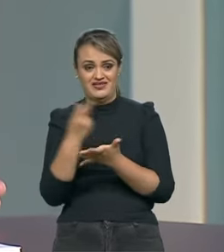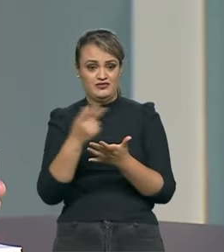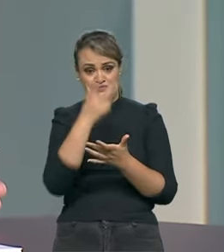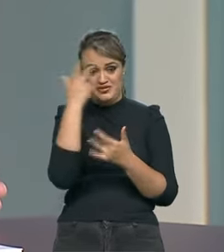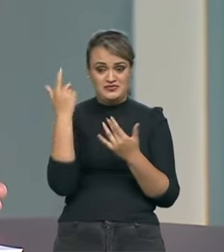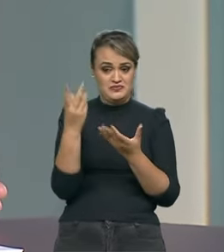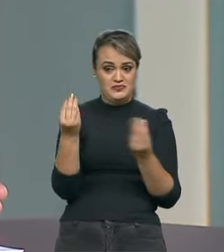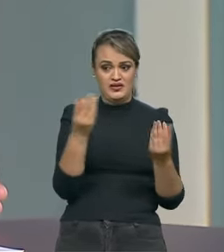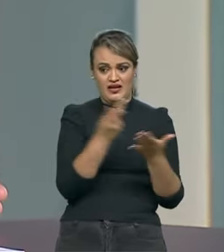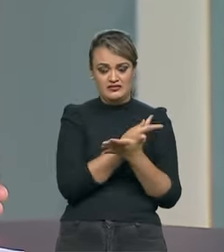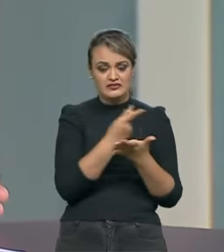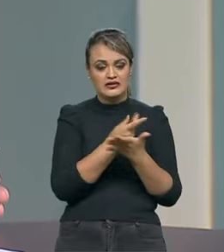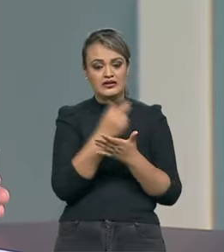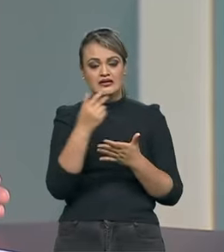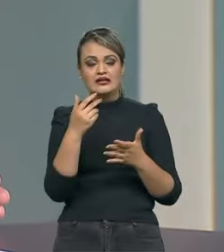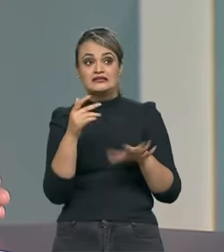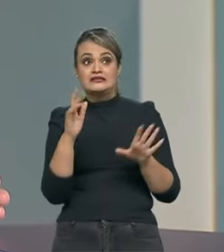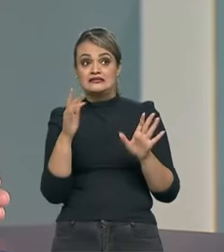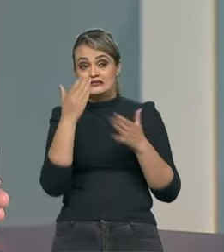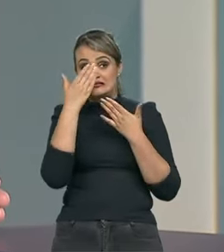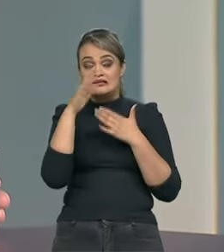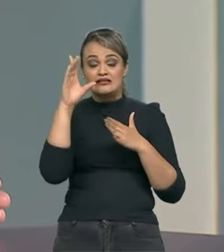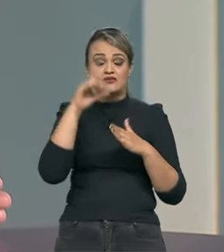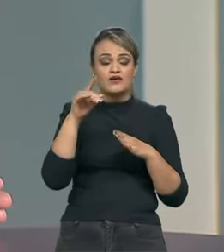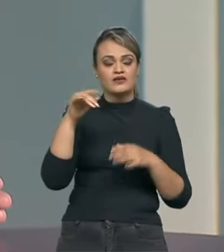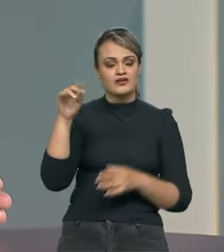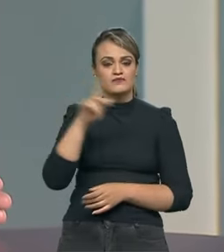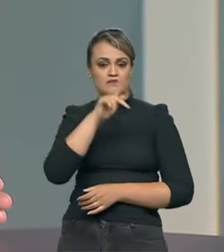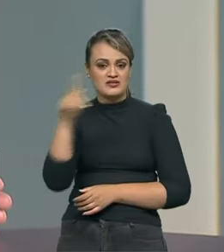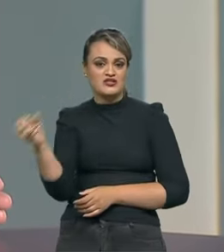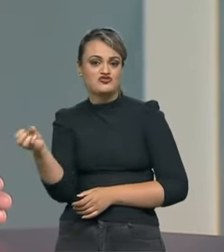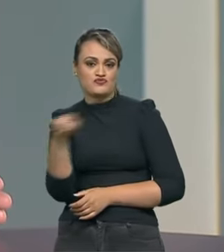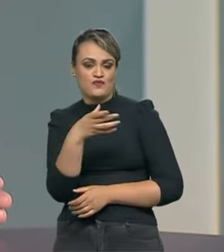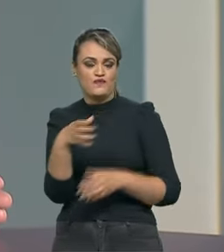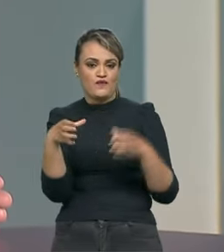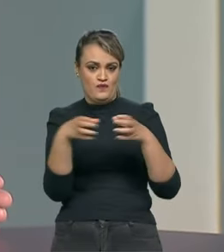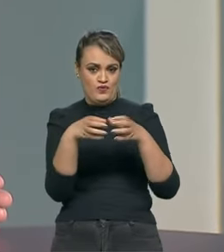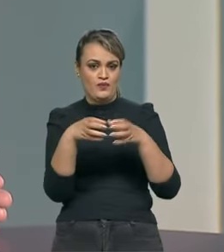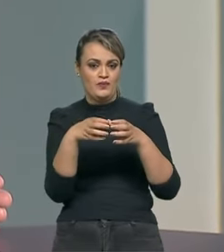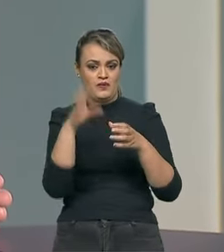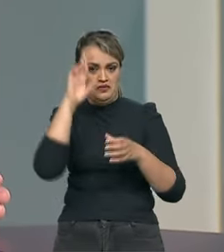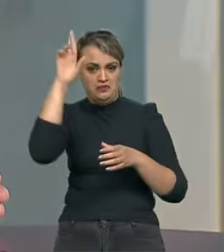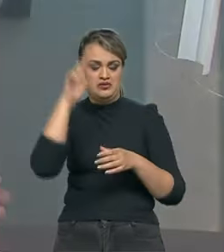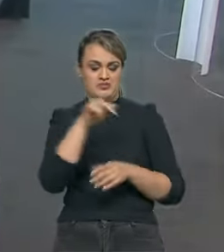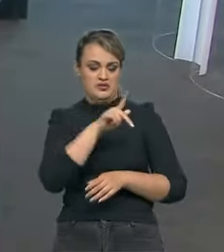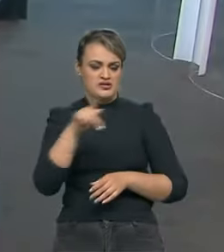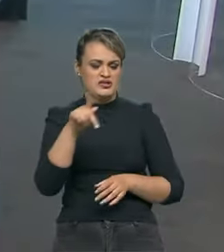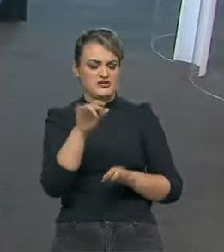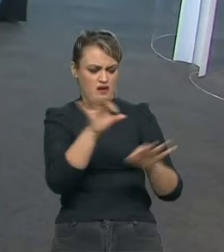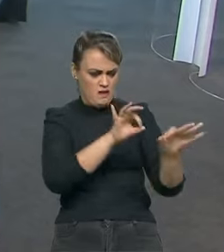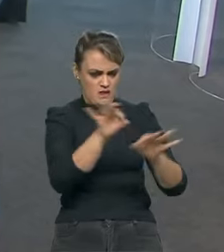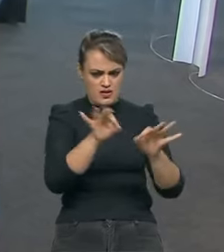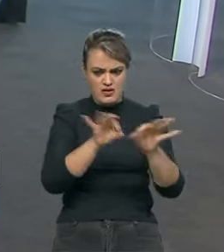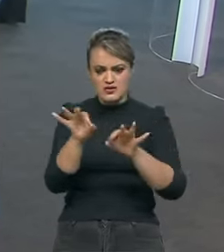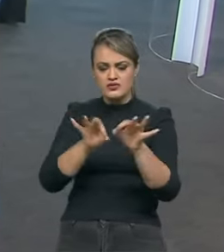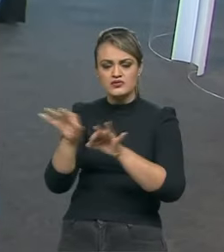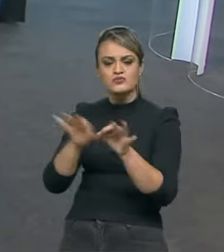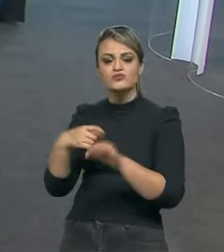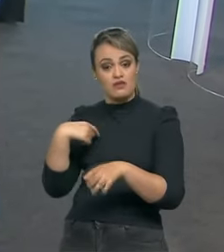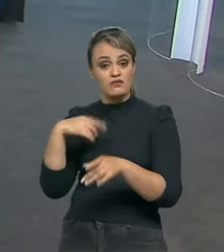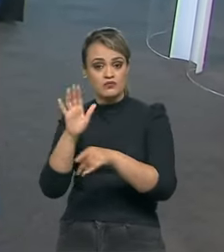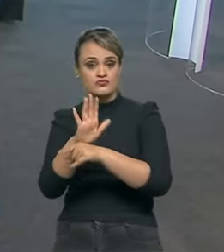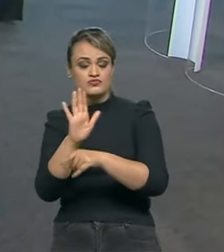muito errados. Graças a Deus, nós temos um presidente da Confederação novo, e está botando as coisas na linha, e eu estou